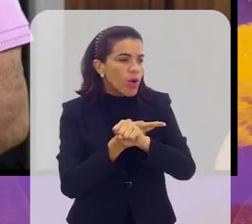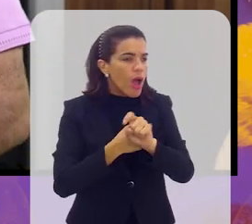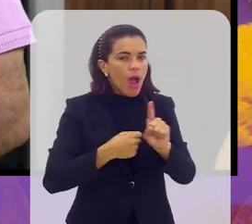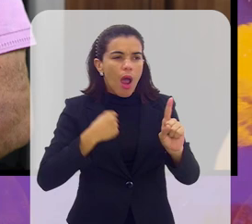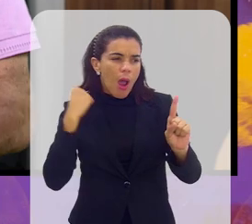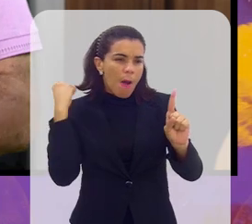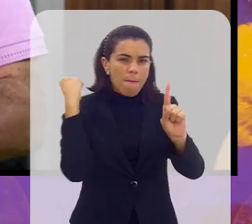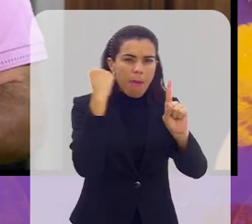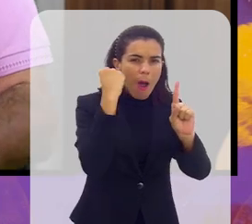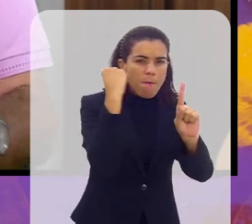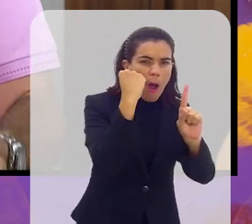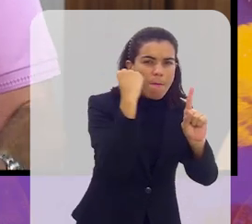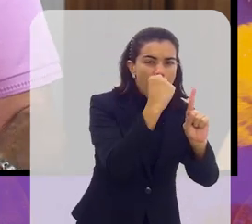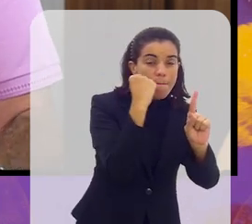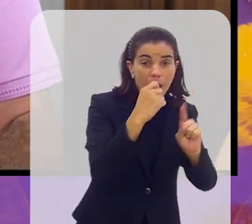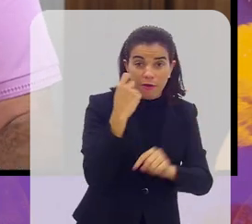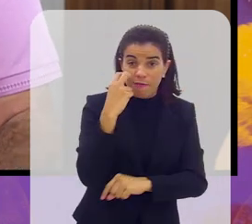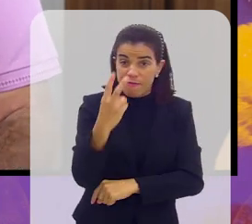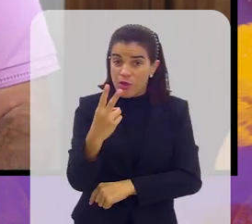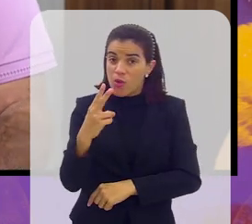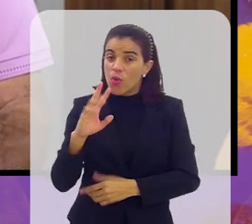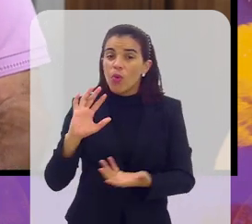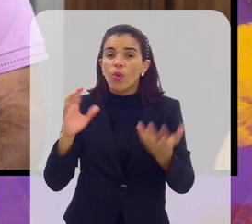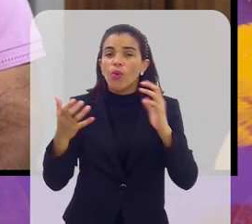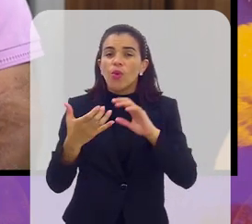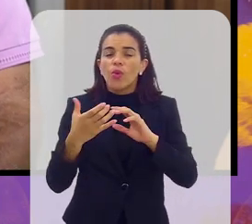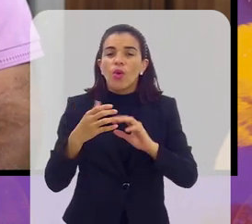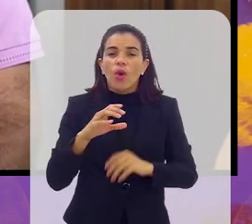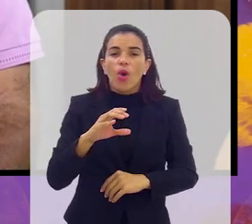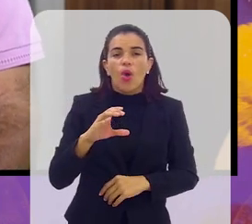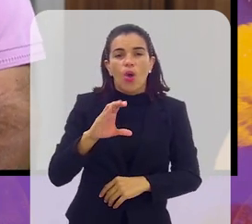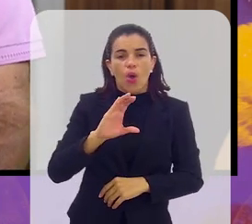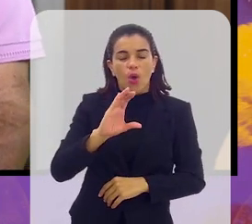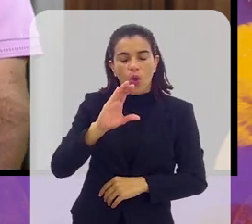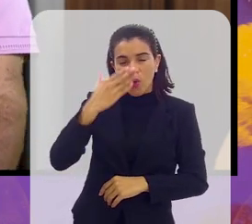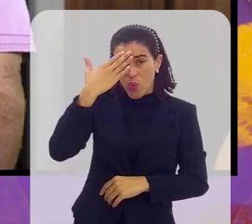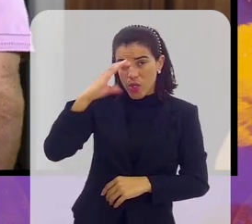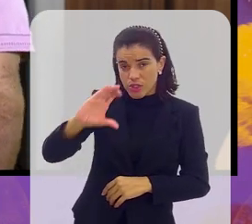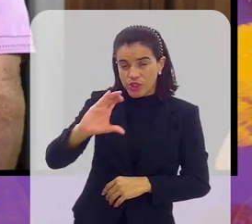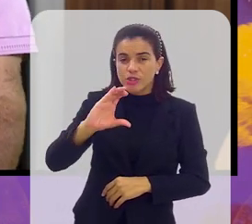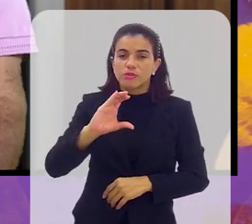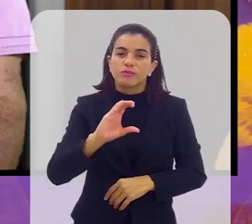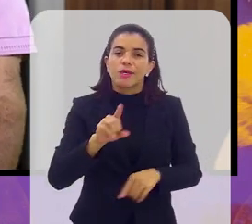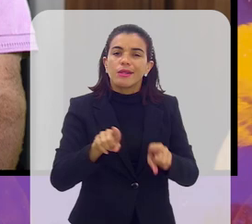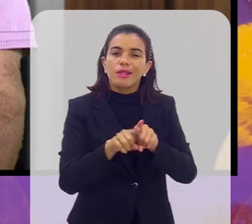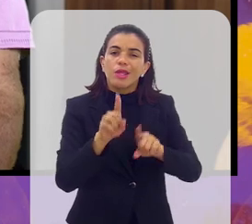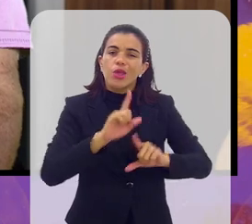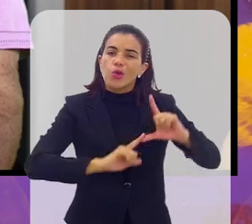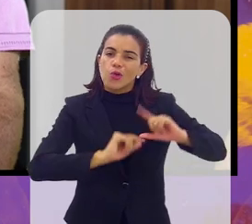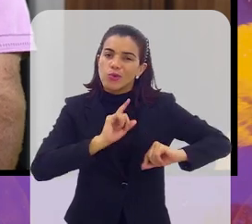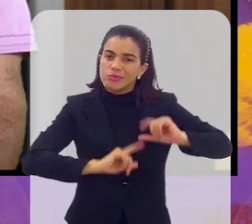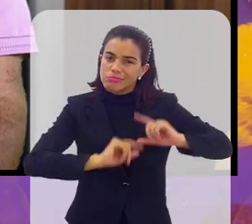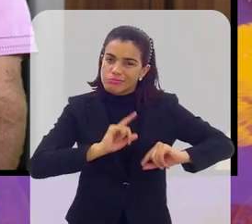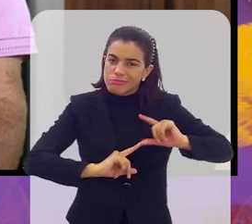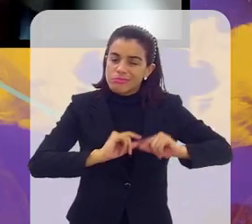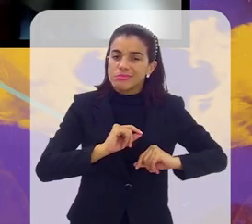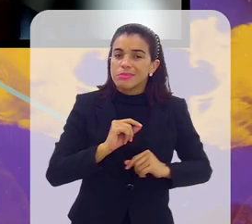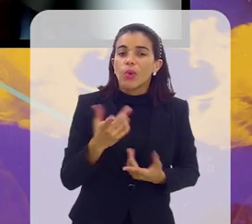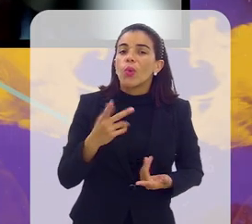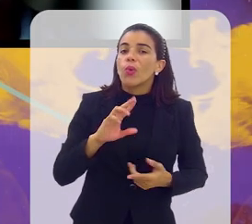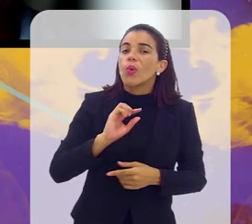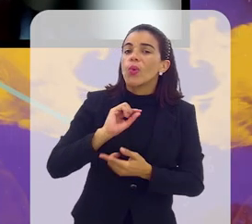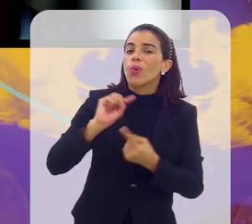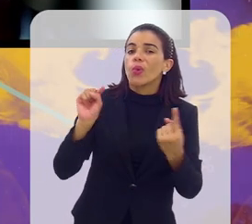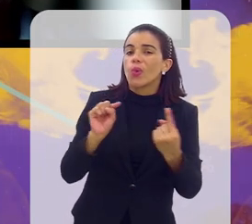brigar, para matar uns aos outros. A gente viu o que aconteceu no jogo Curitiba e Cruzeiro, na Vila Capanema, no estádio do